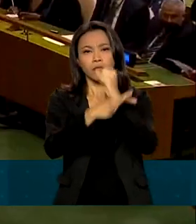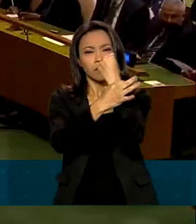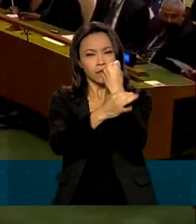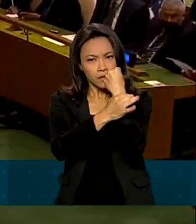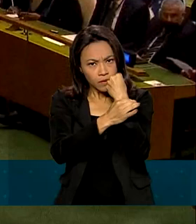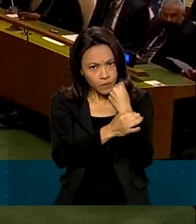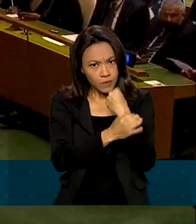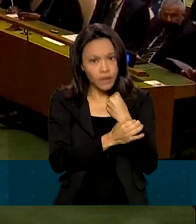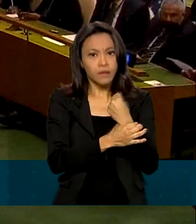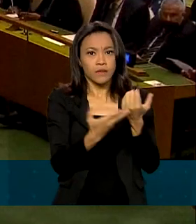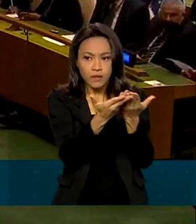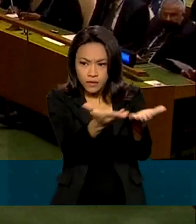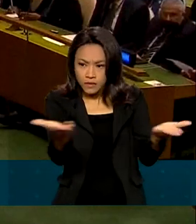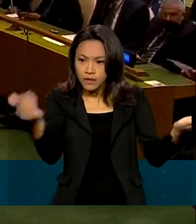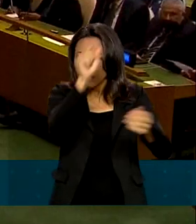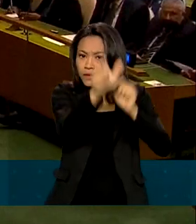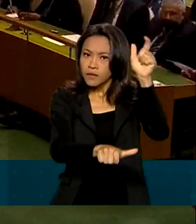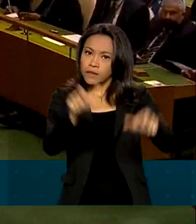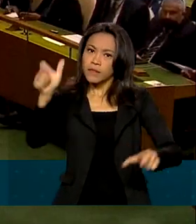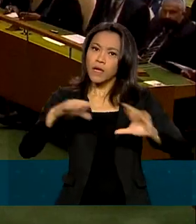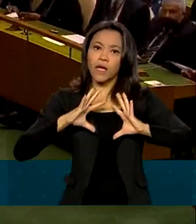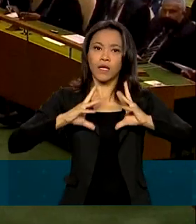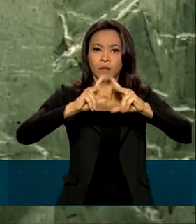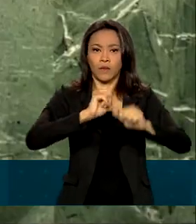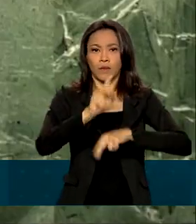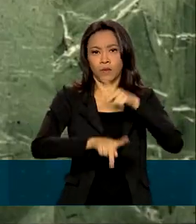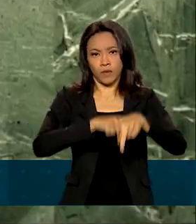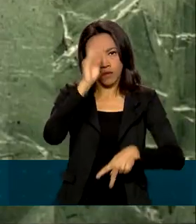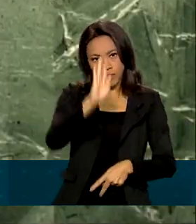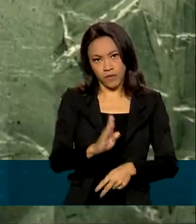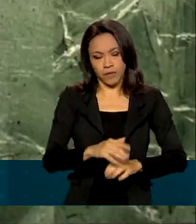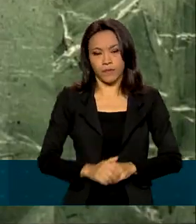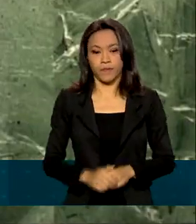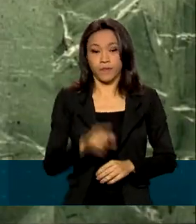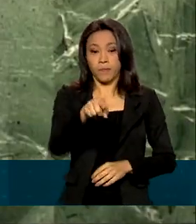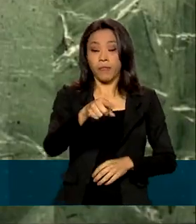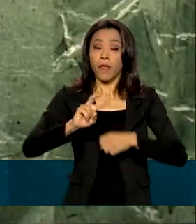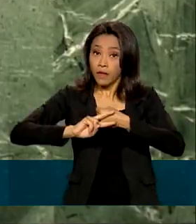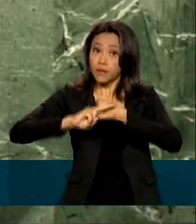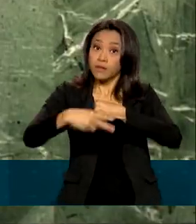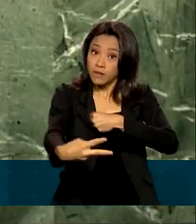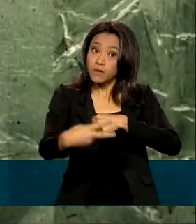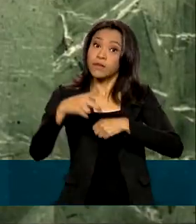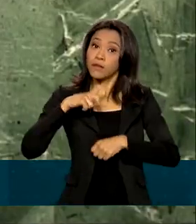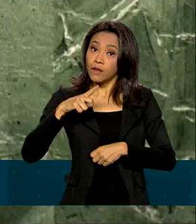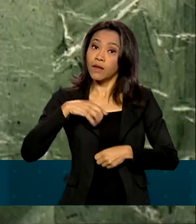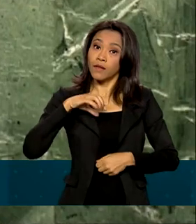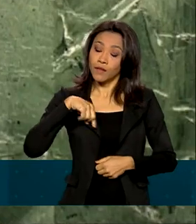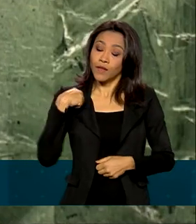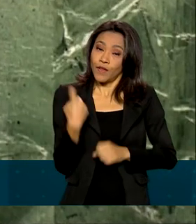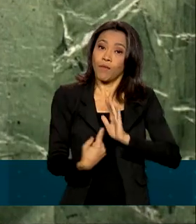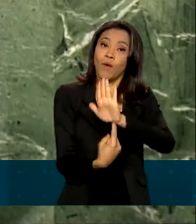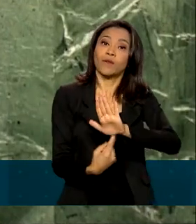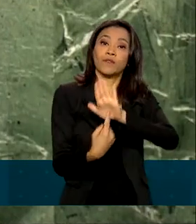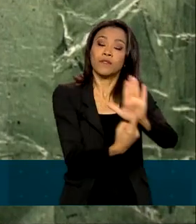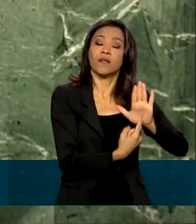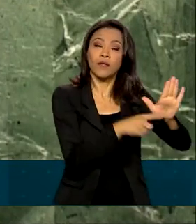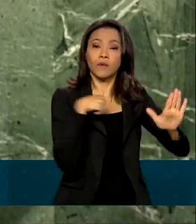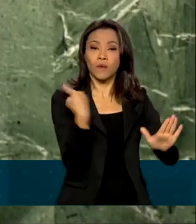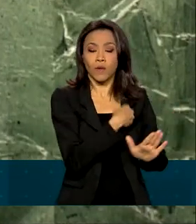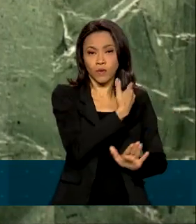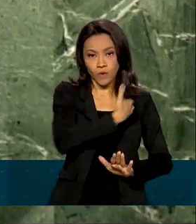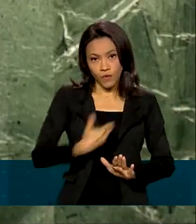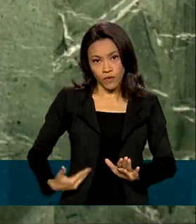segurança pública a todos os brasileiros. Os resultados aparecem em nosso governo. A queda de 7